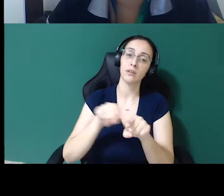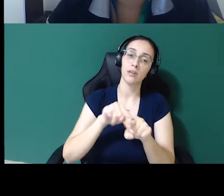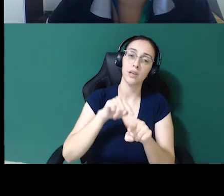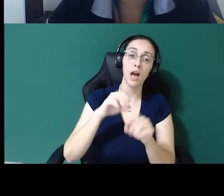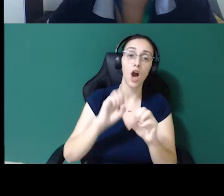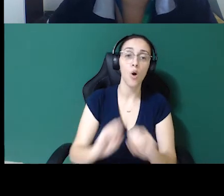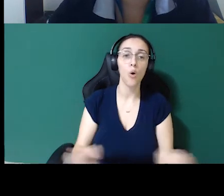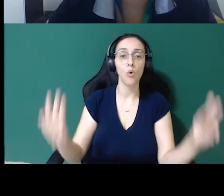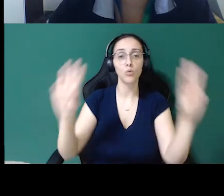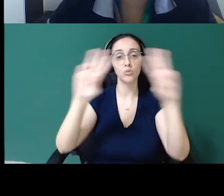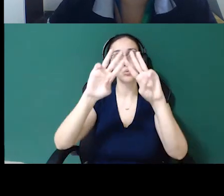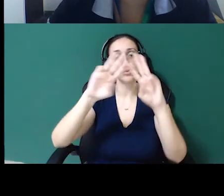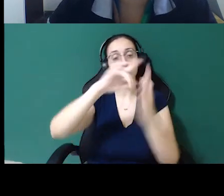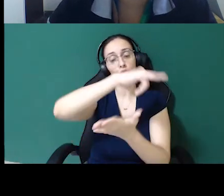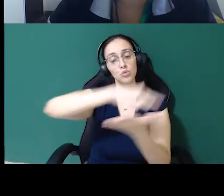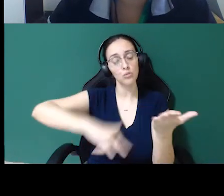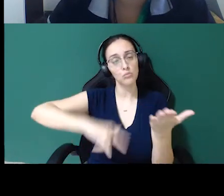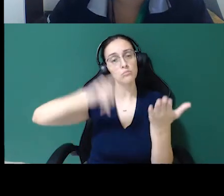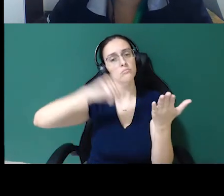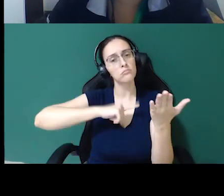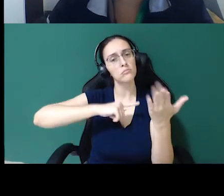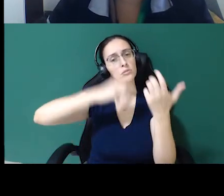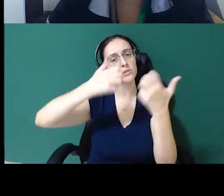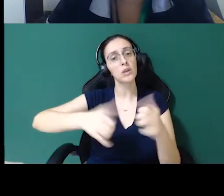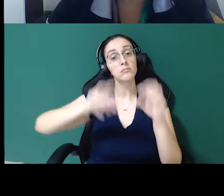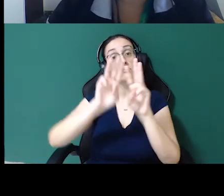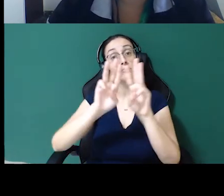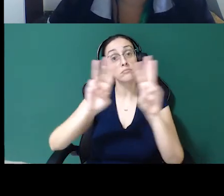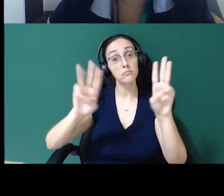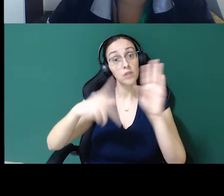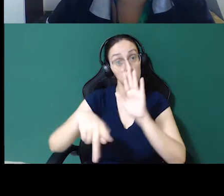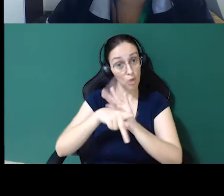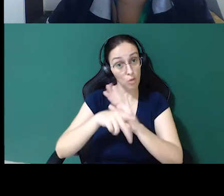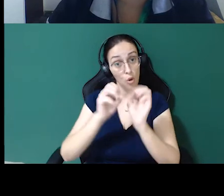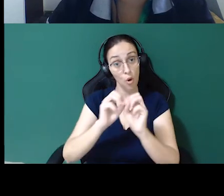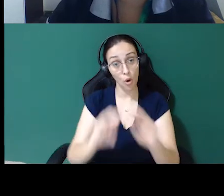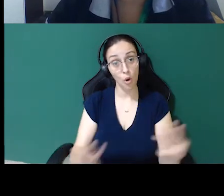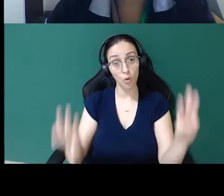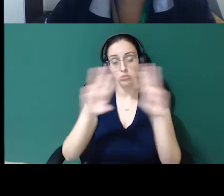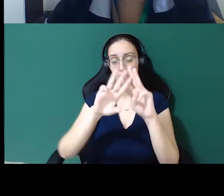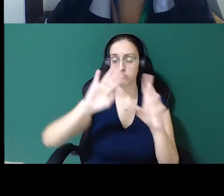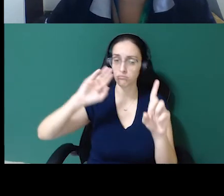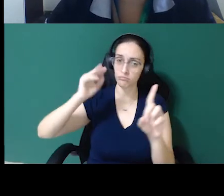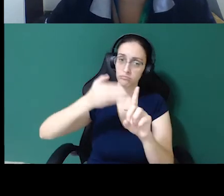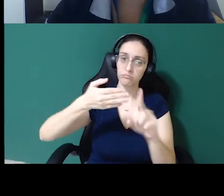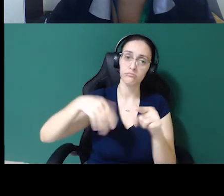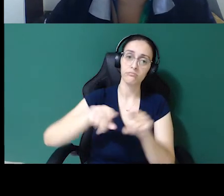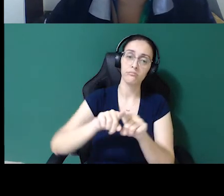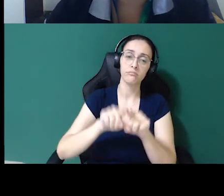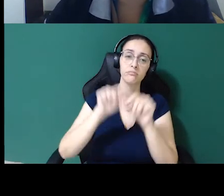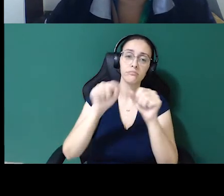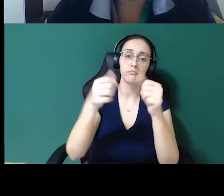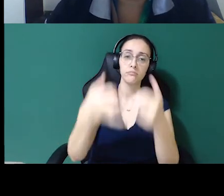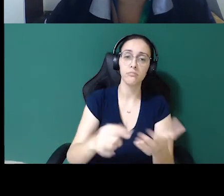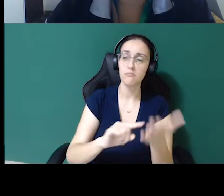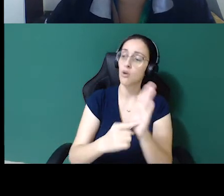documento que você pode baixar dentro do site da ONU de referência, e trazer até